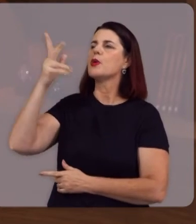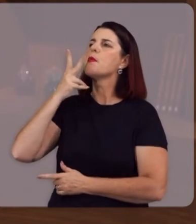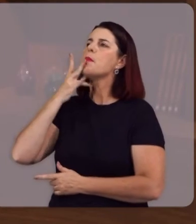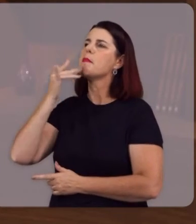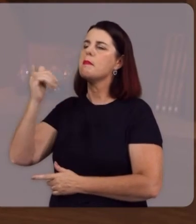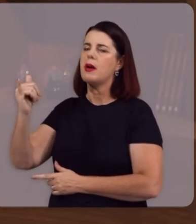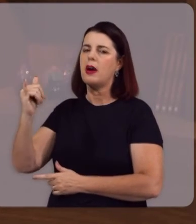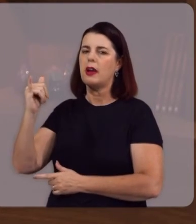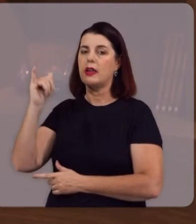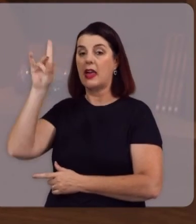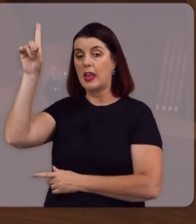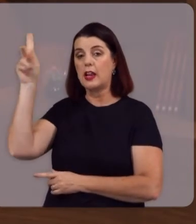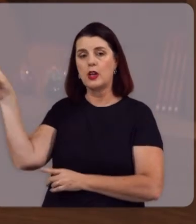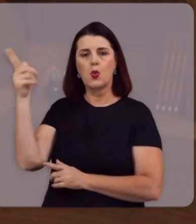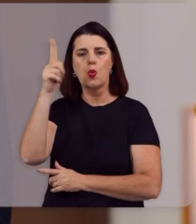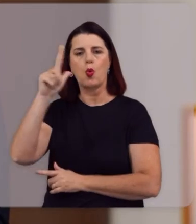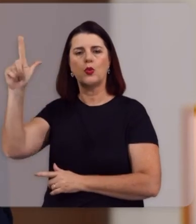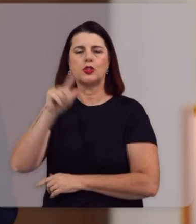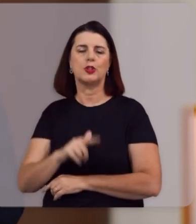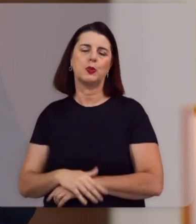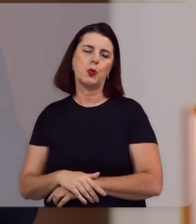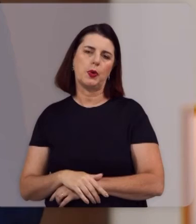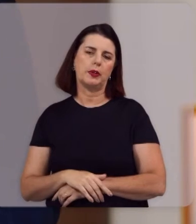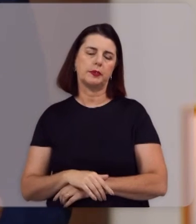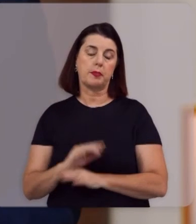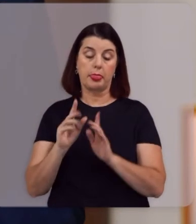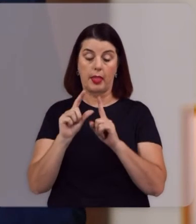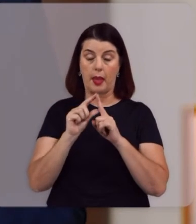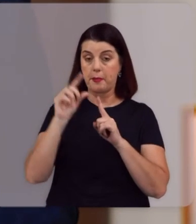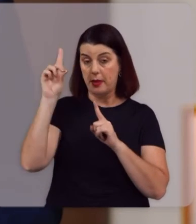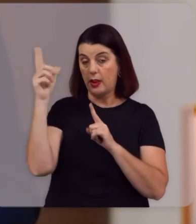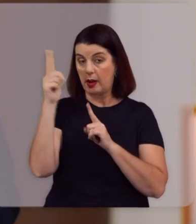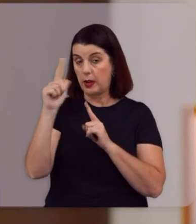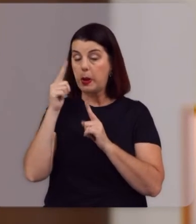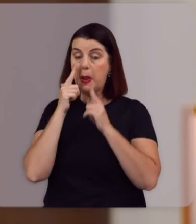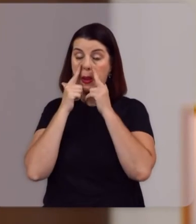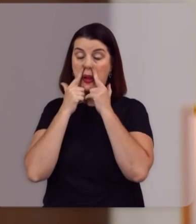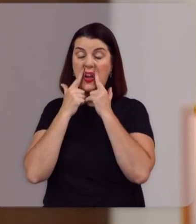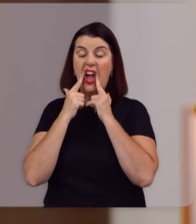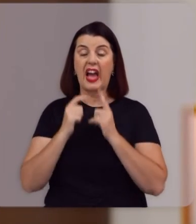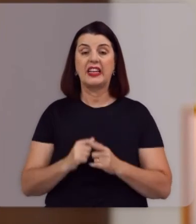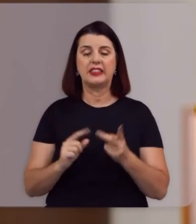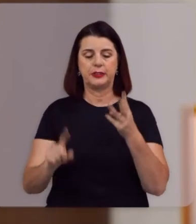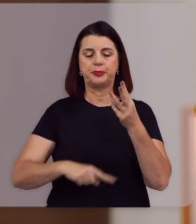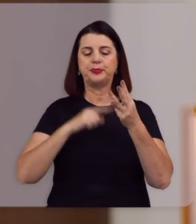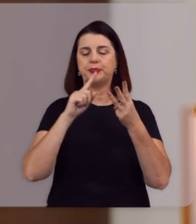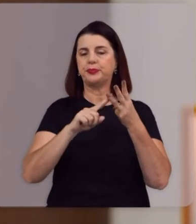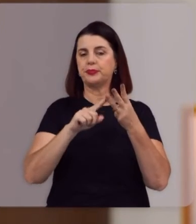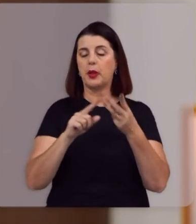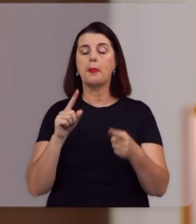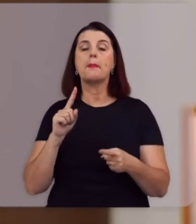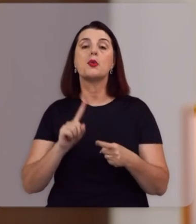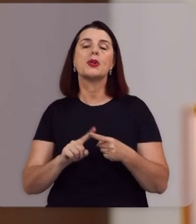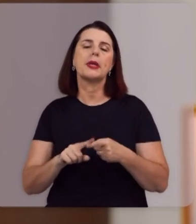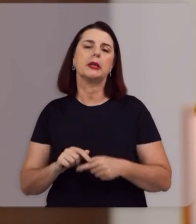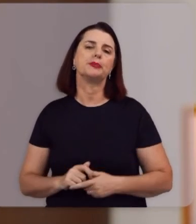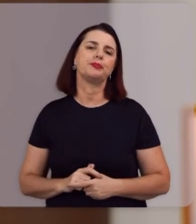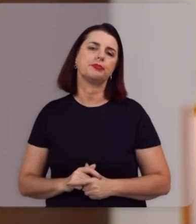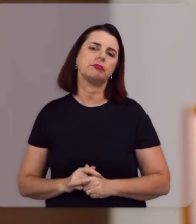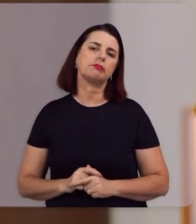Em todos Mas a Bíblia É a palavra de Deus Em terceiro lugar Porque